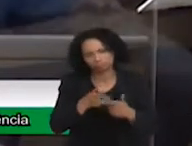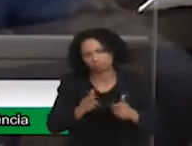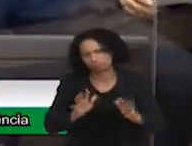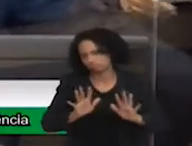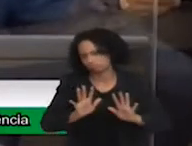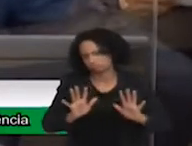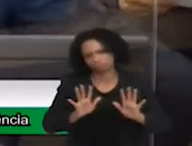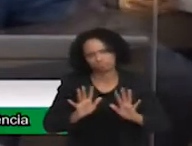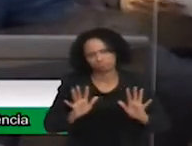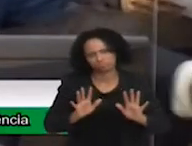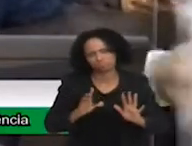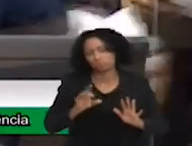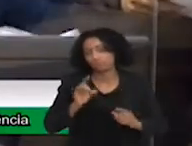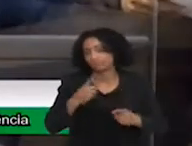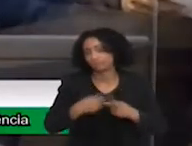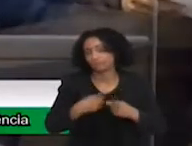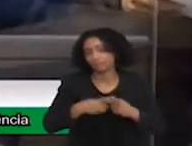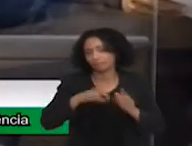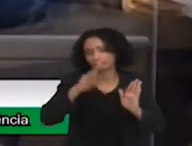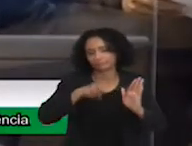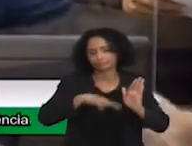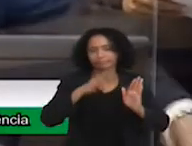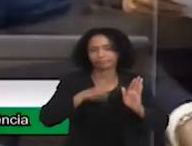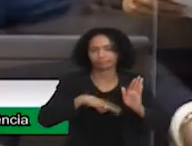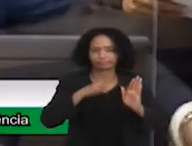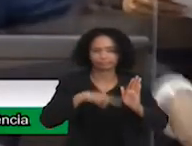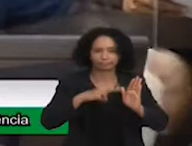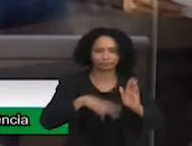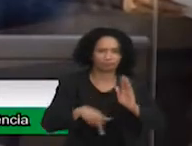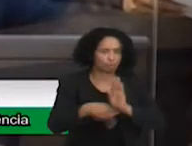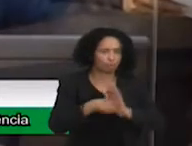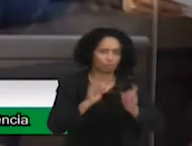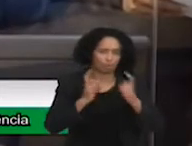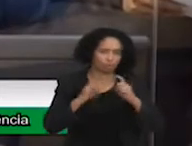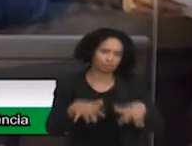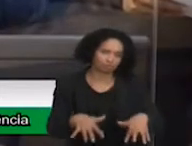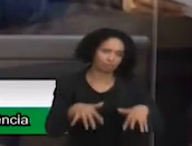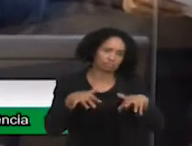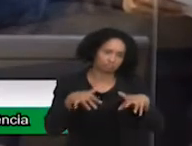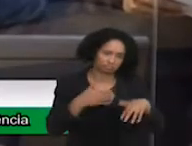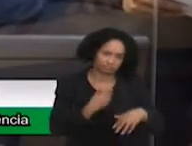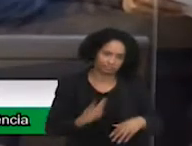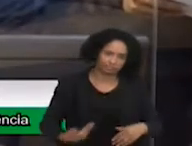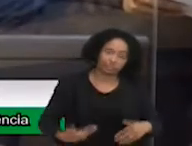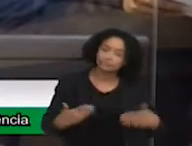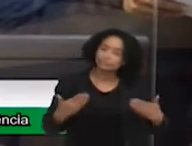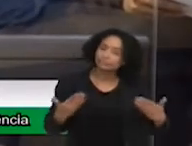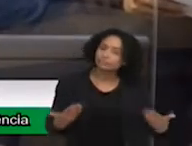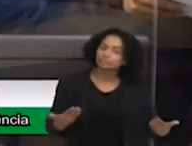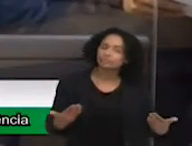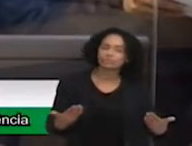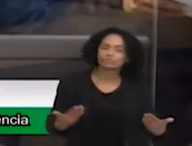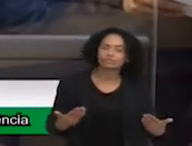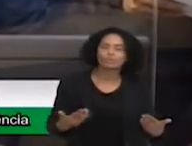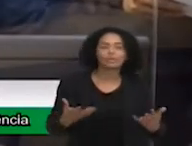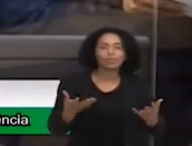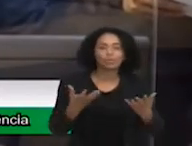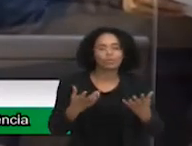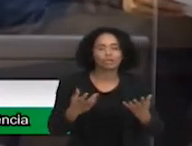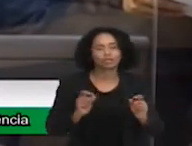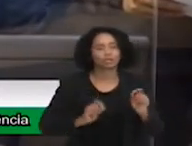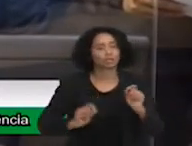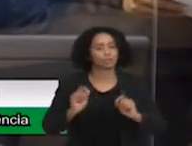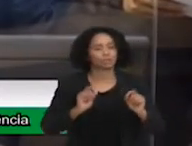estou lendo aqui, que foi passado pelo cerimonial. não deixaria também de passar aqui a presidência